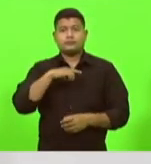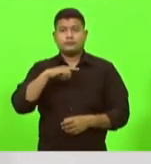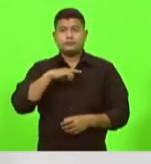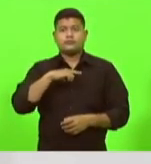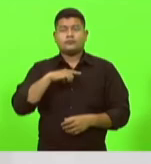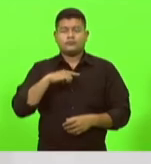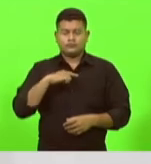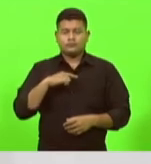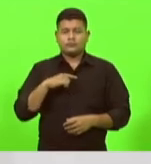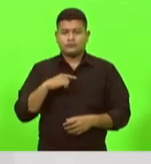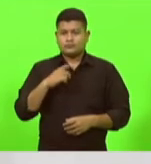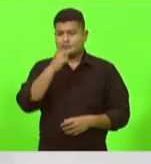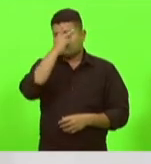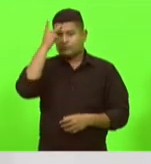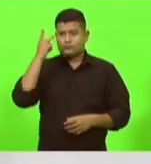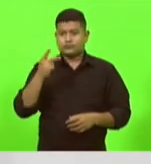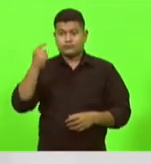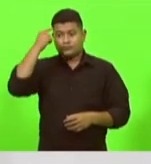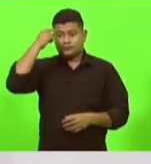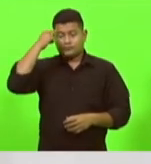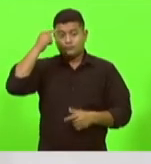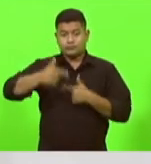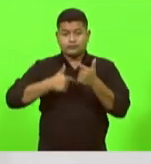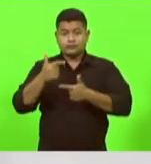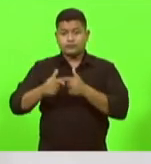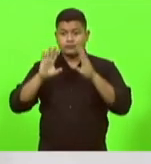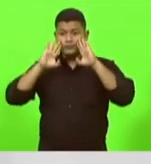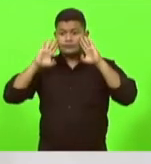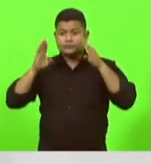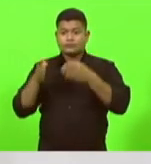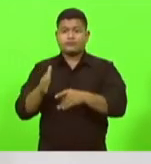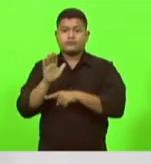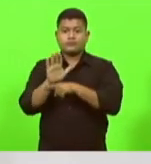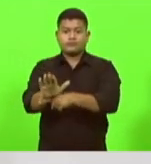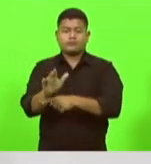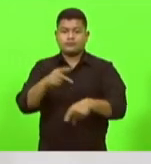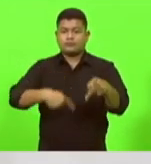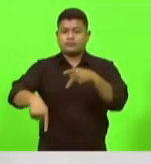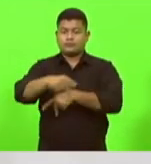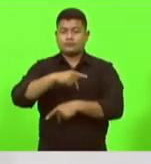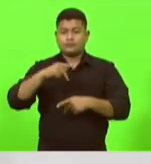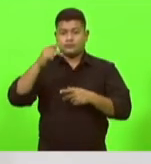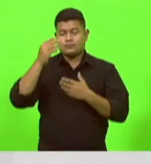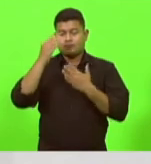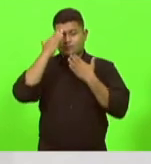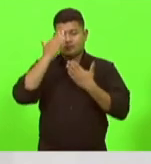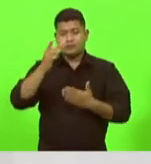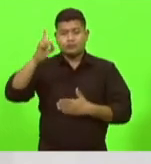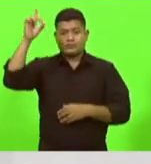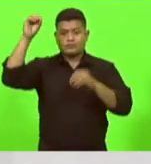trabalha para o bem dos catarinenses. Obrigado e que Deus abençoe a todos.